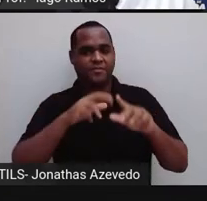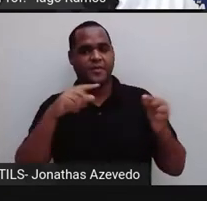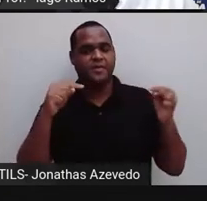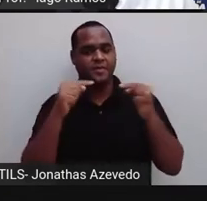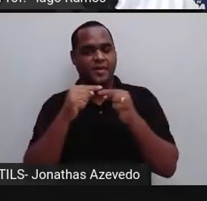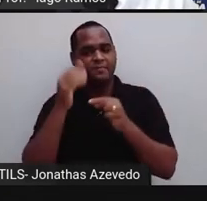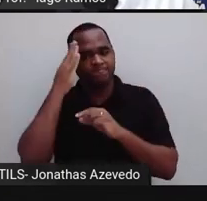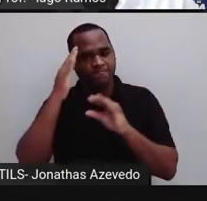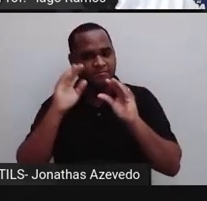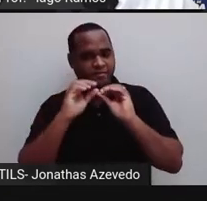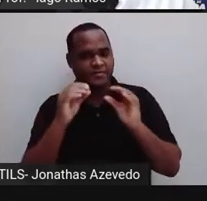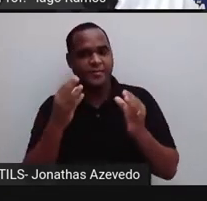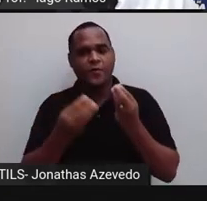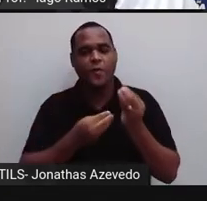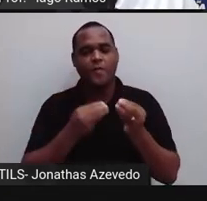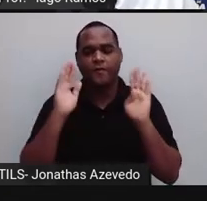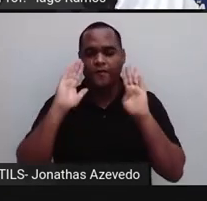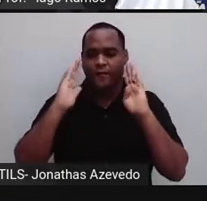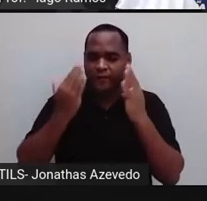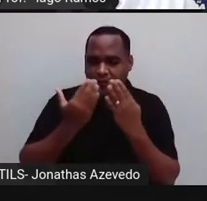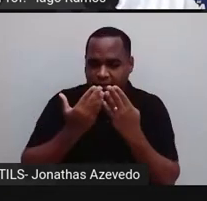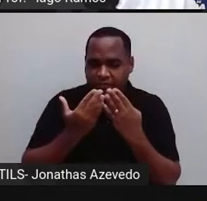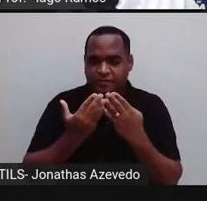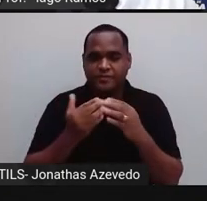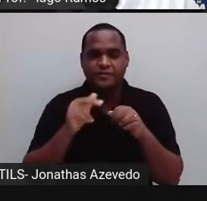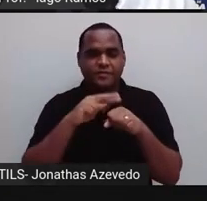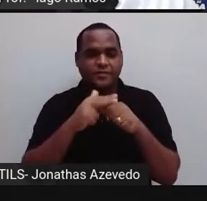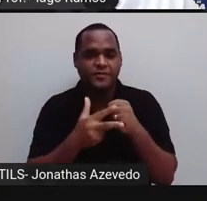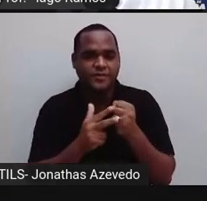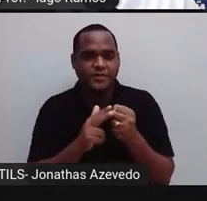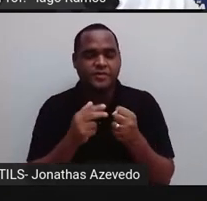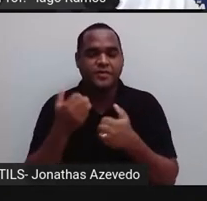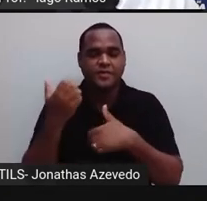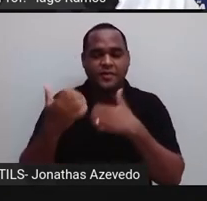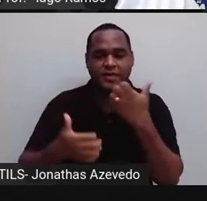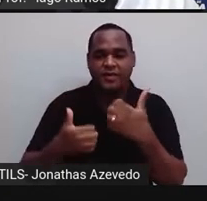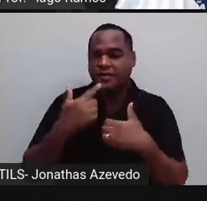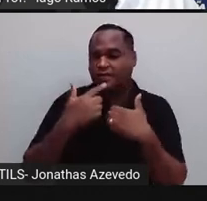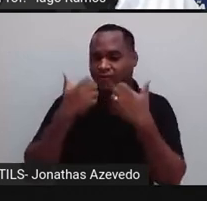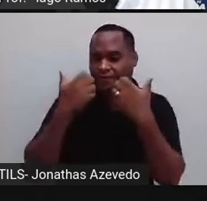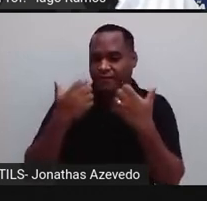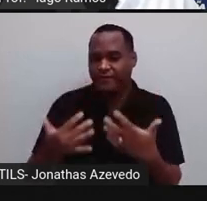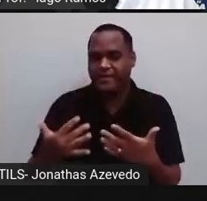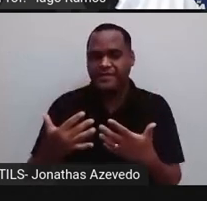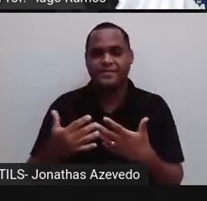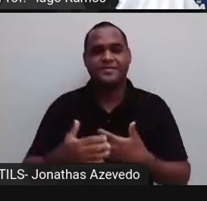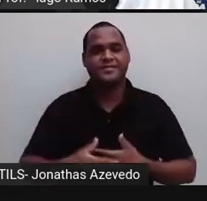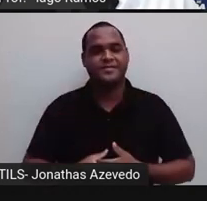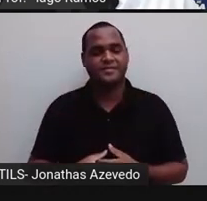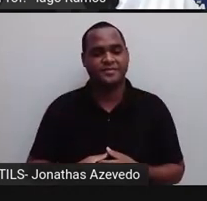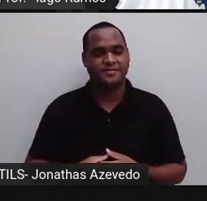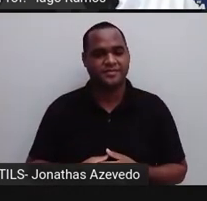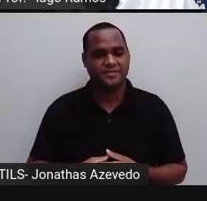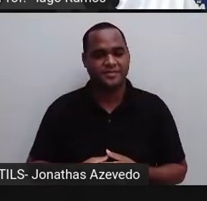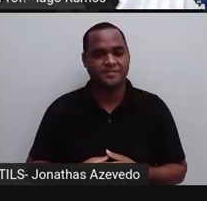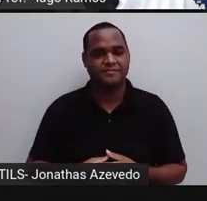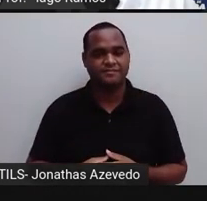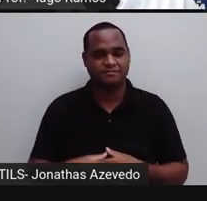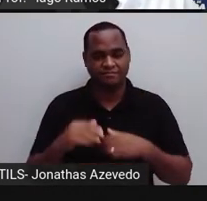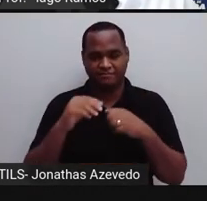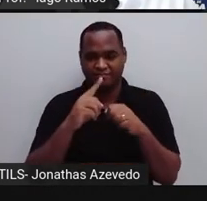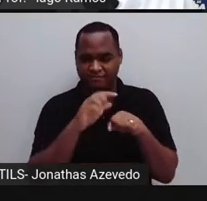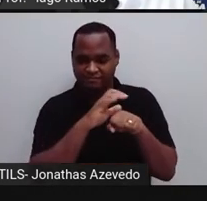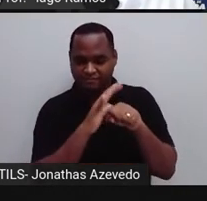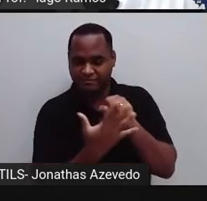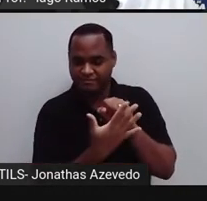Para ficar mais fácil de entender, a gente vai focar no vírus que foi o vírus do COVID-19 que